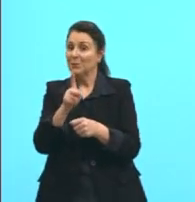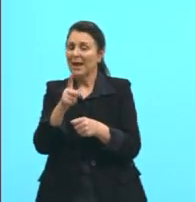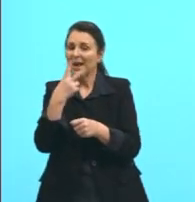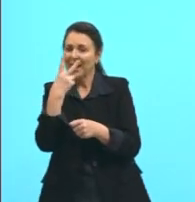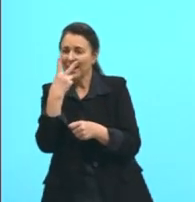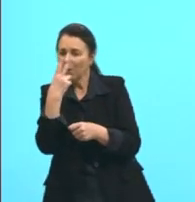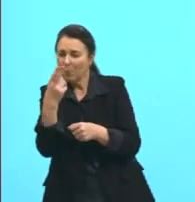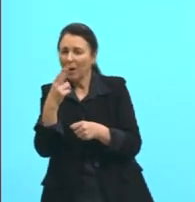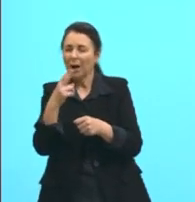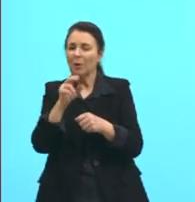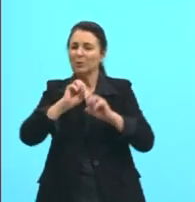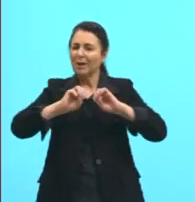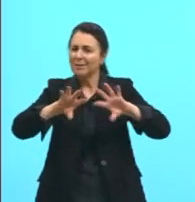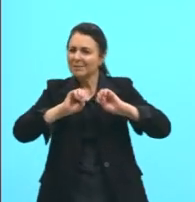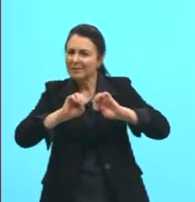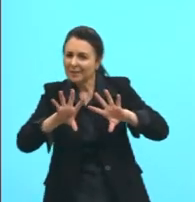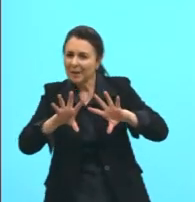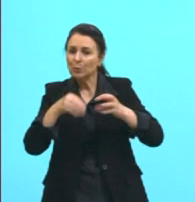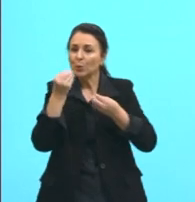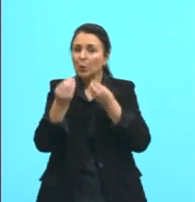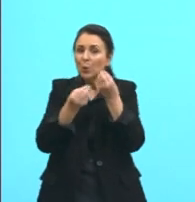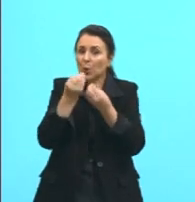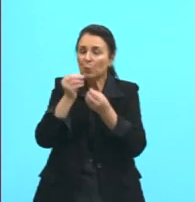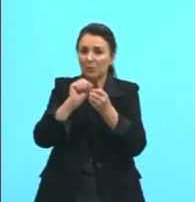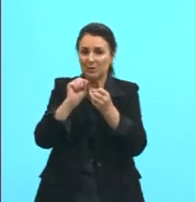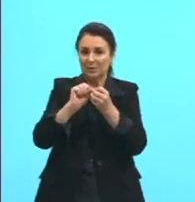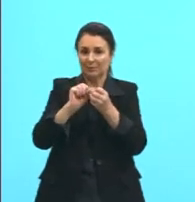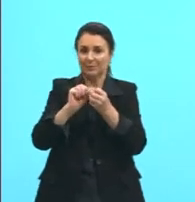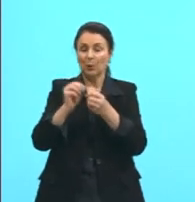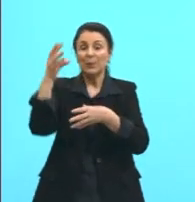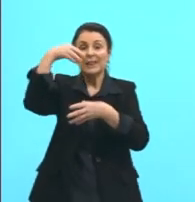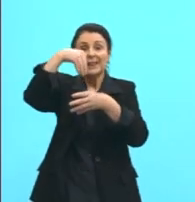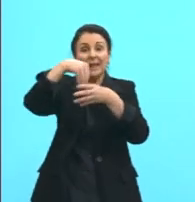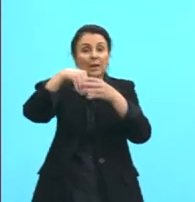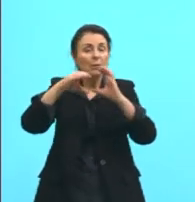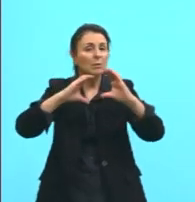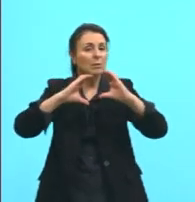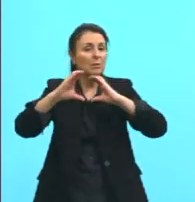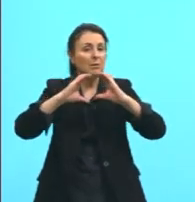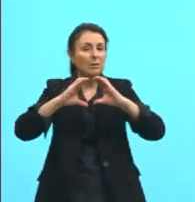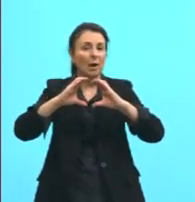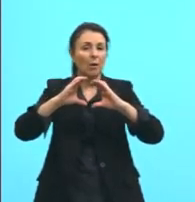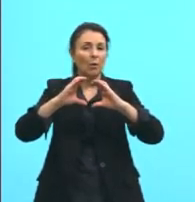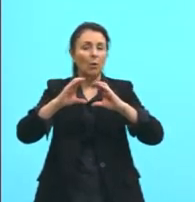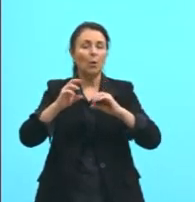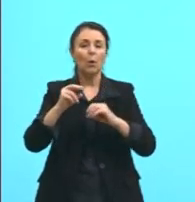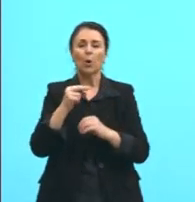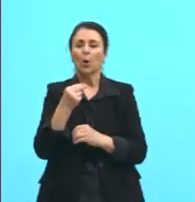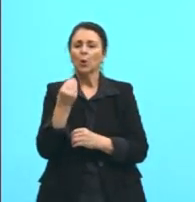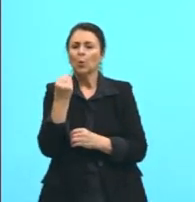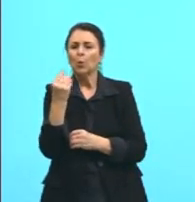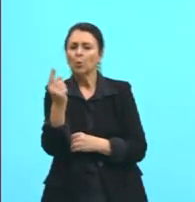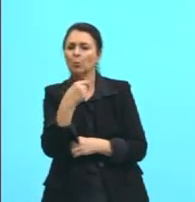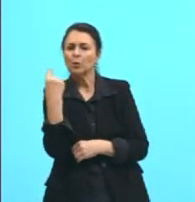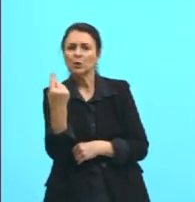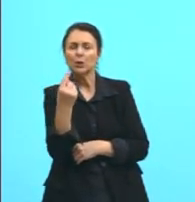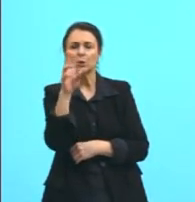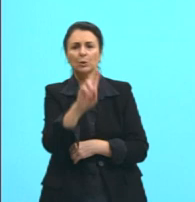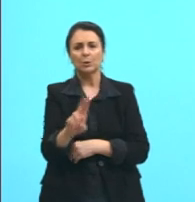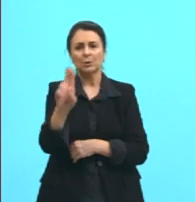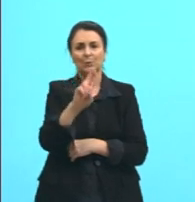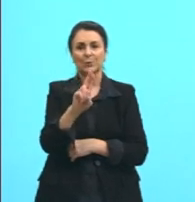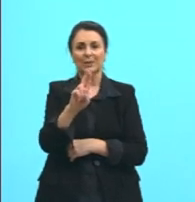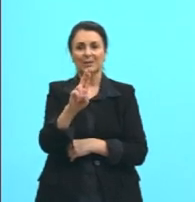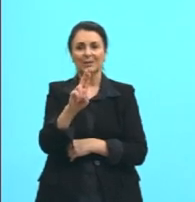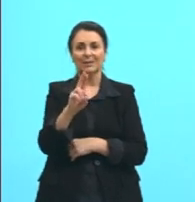Os elementos da comunicação. Eu vou dizer para vocês, tudo o que a gente usa e como é que isso vai transformar a nossa